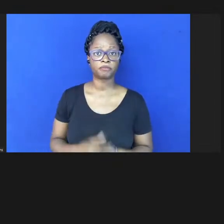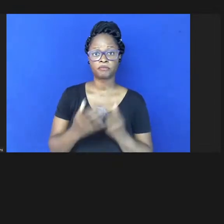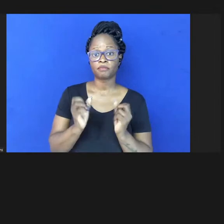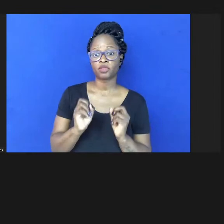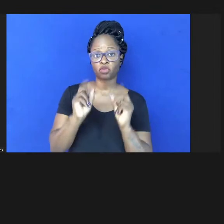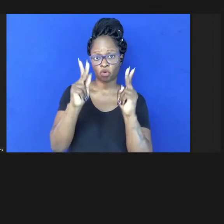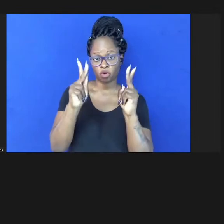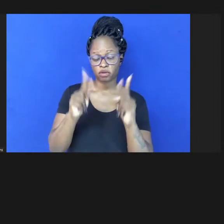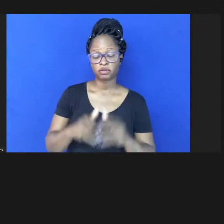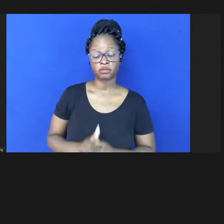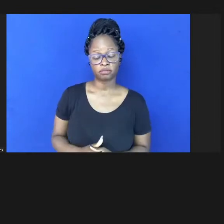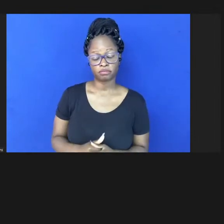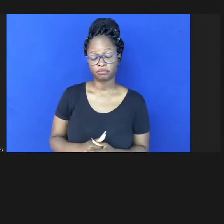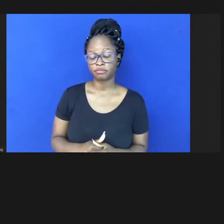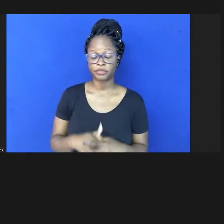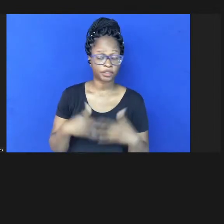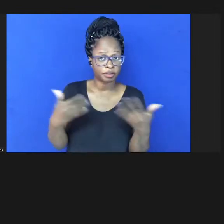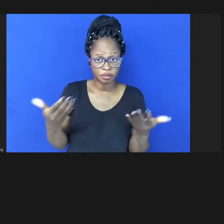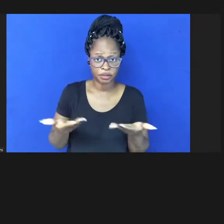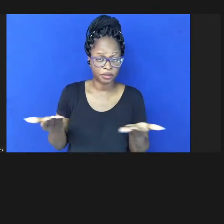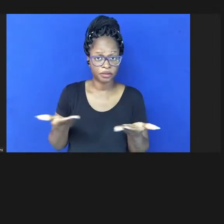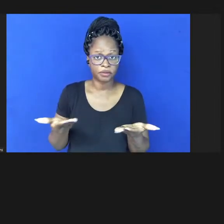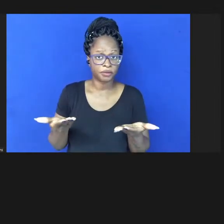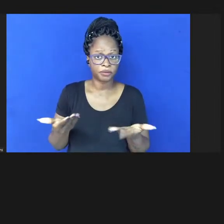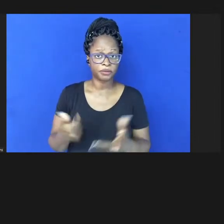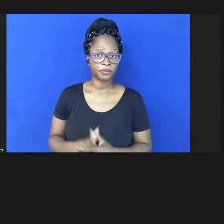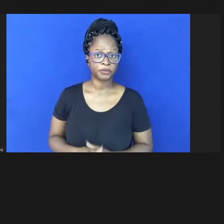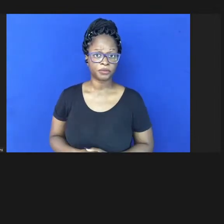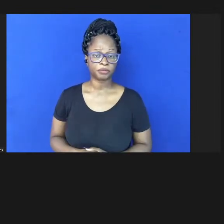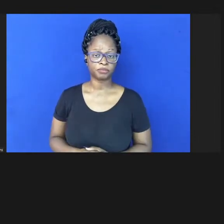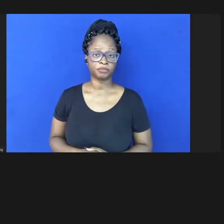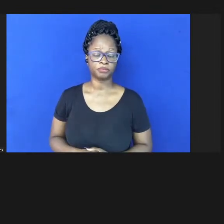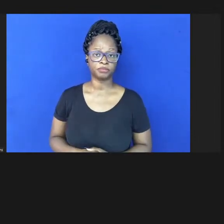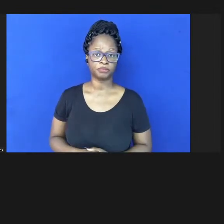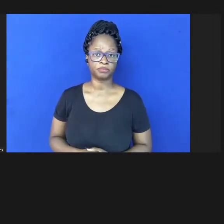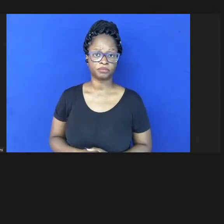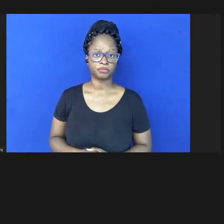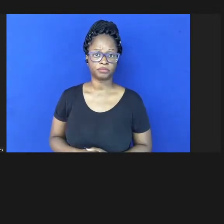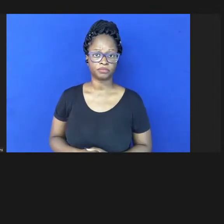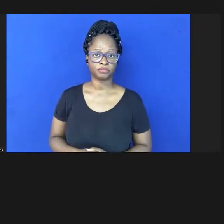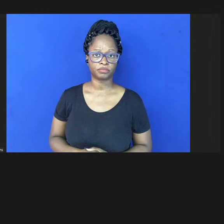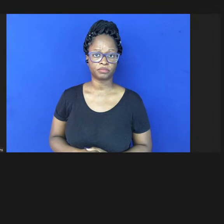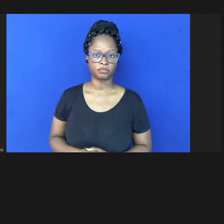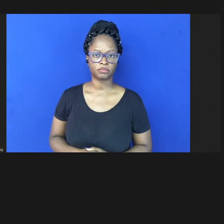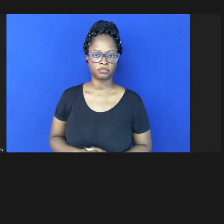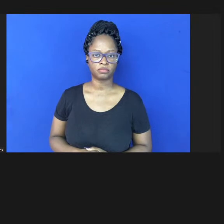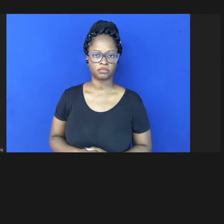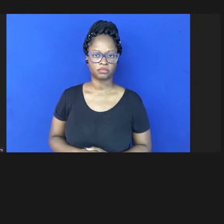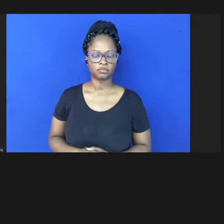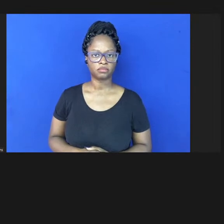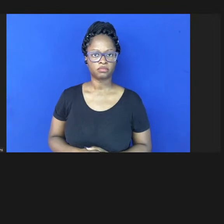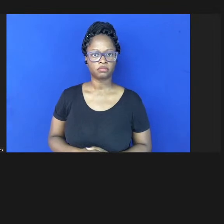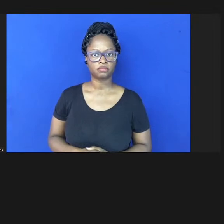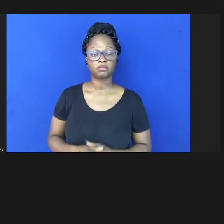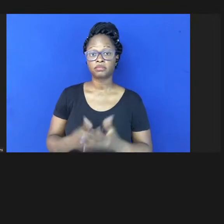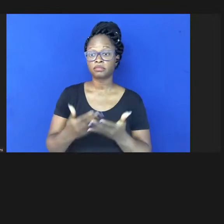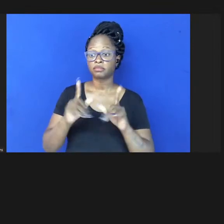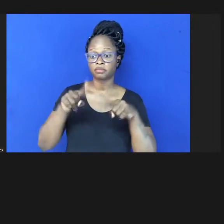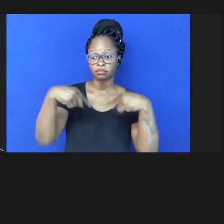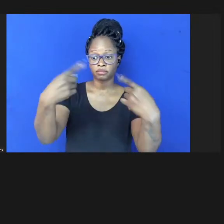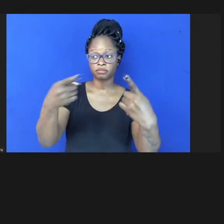depois dessas